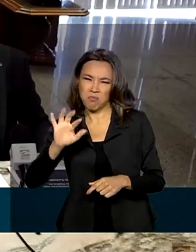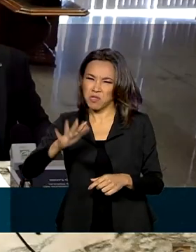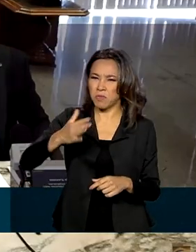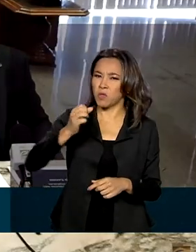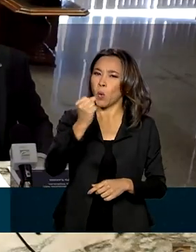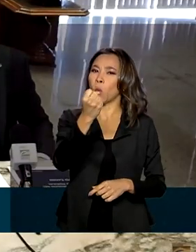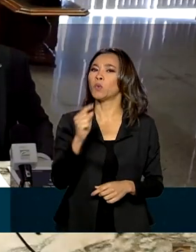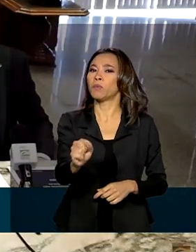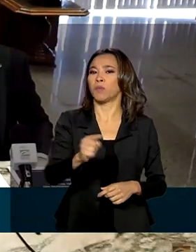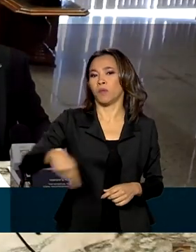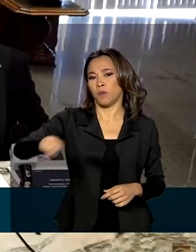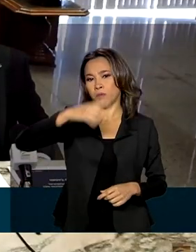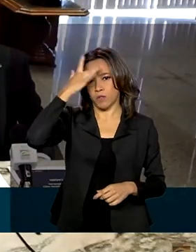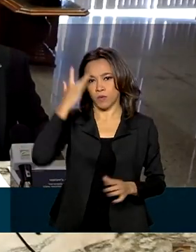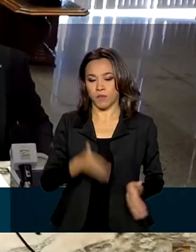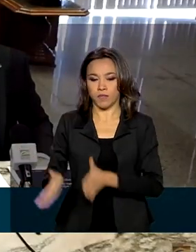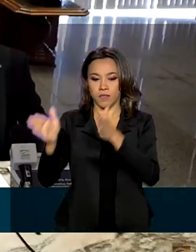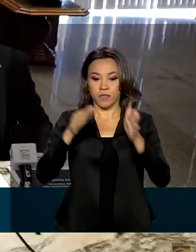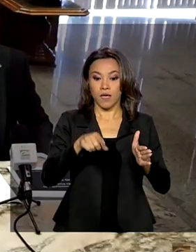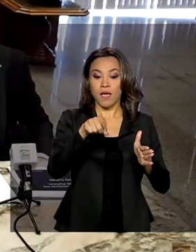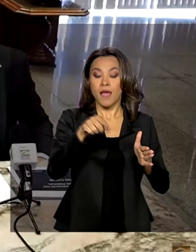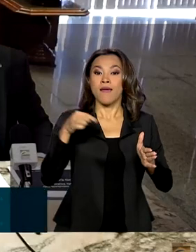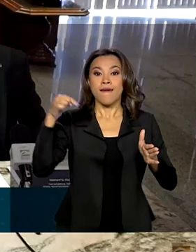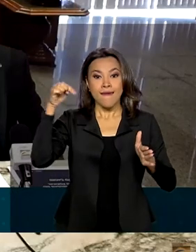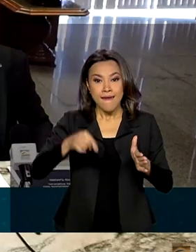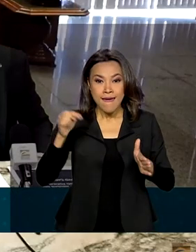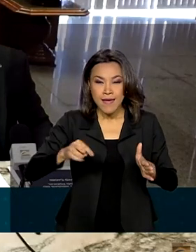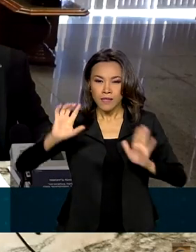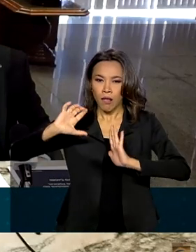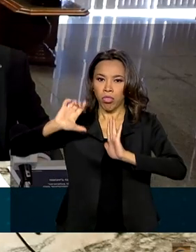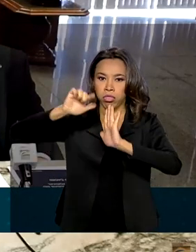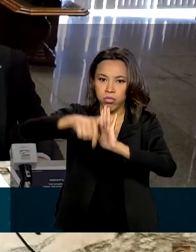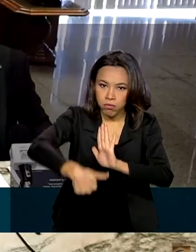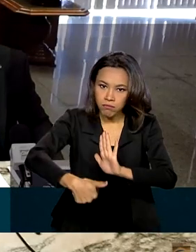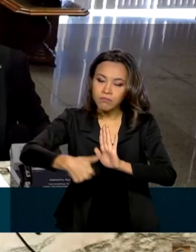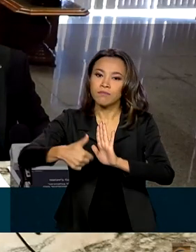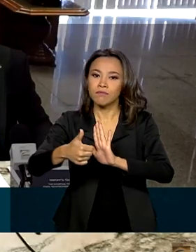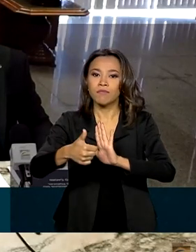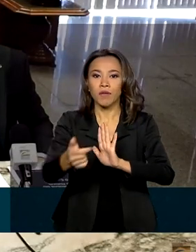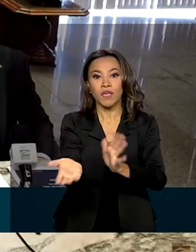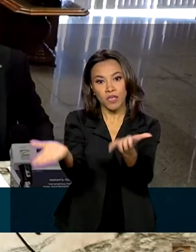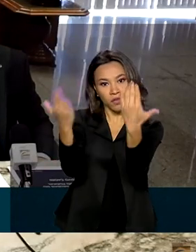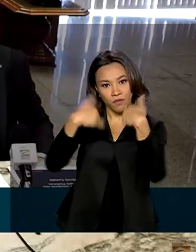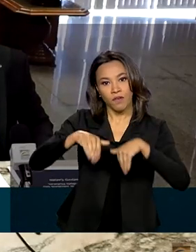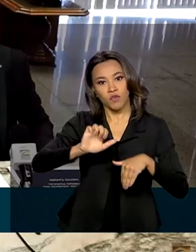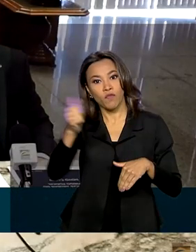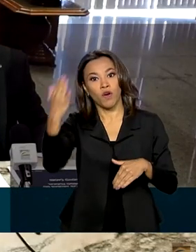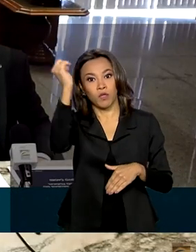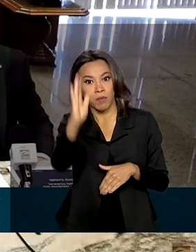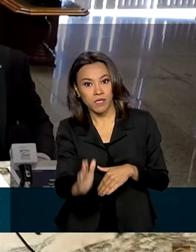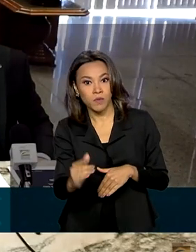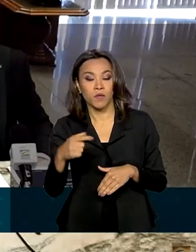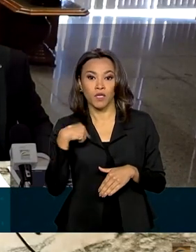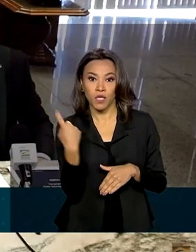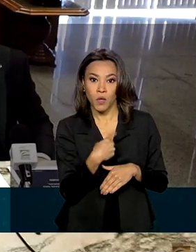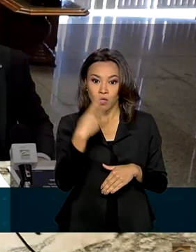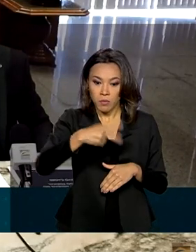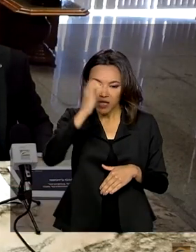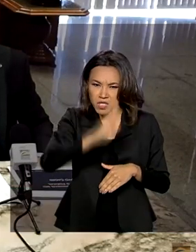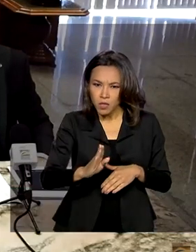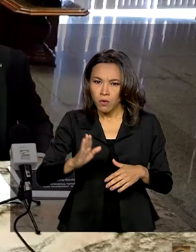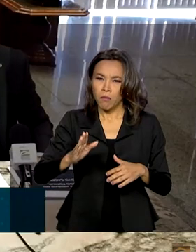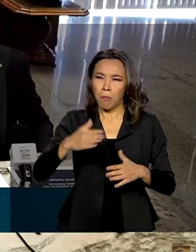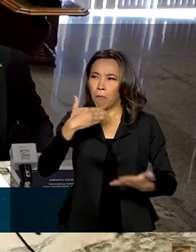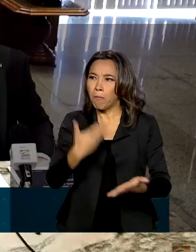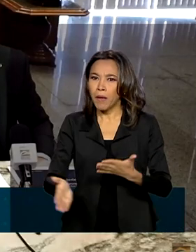Nessa recessão, que veio de fora, que nos jogou ao fundo do poço, nós não perdemos o rumo, nos